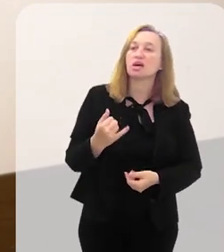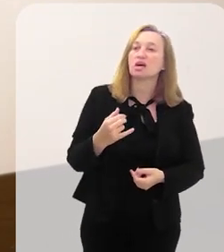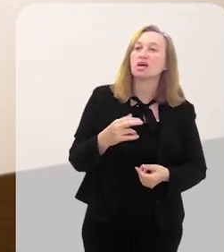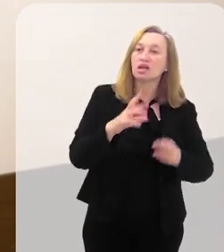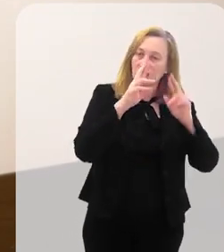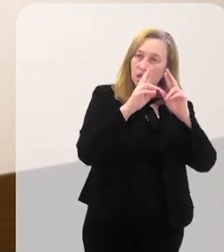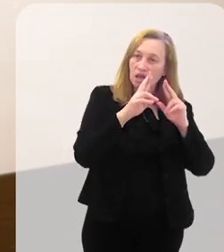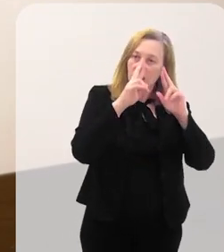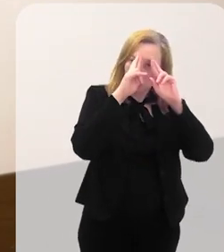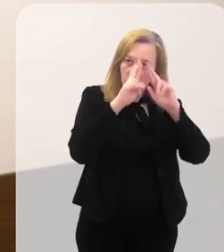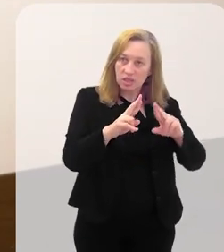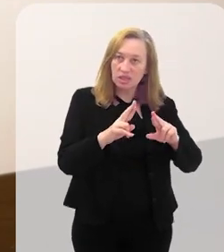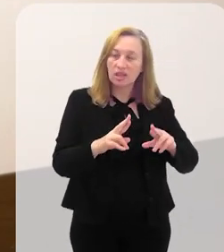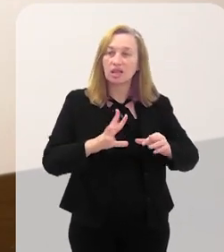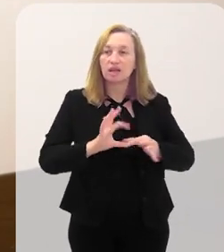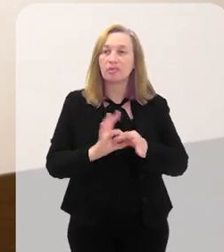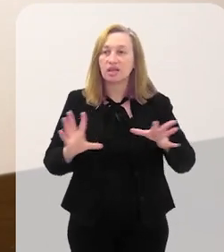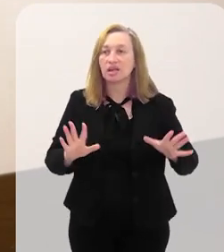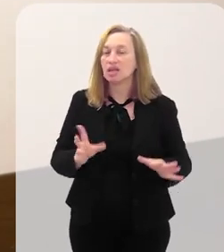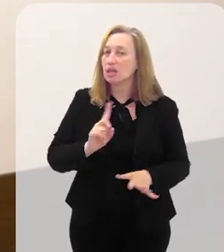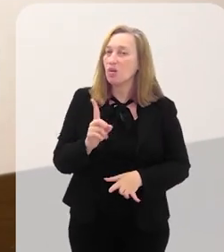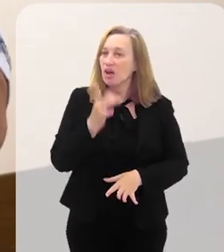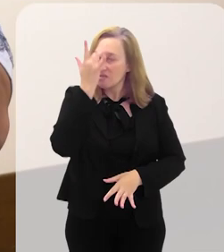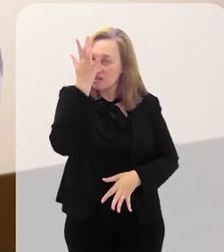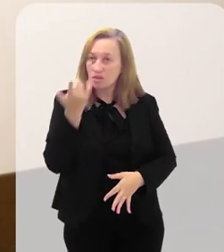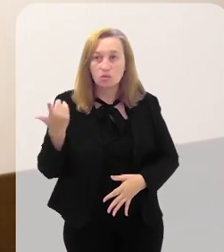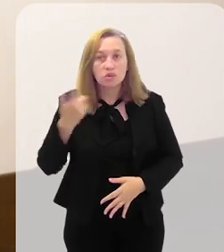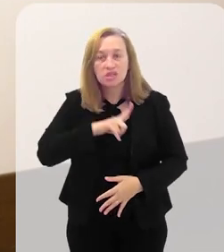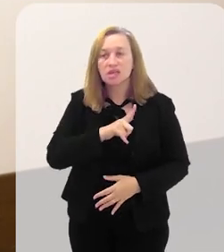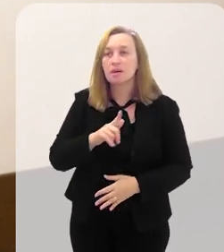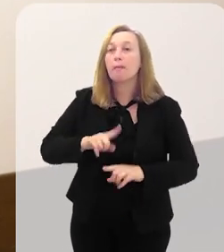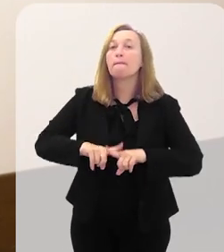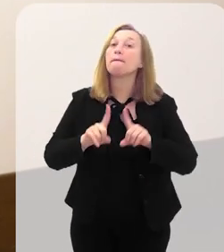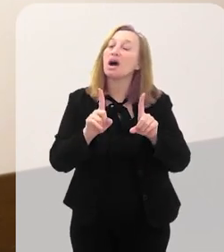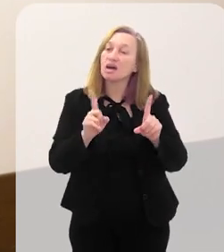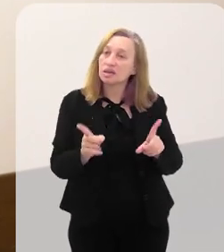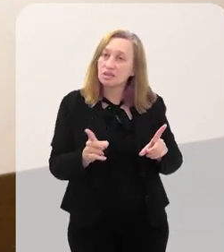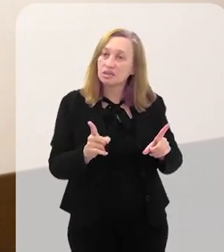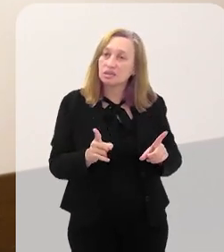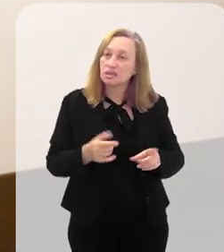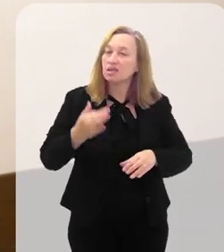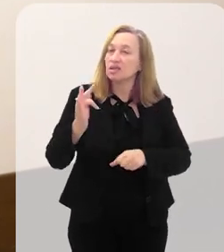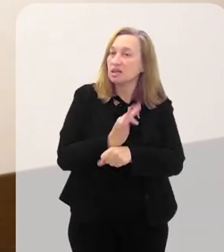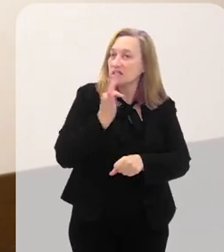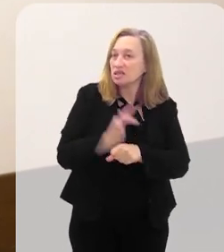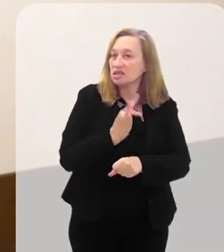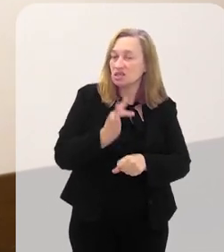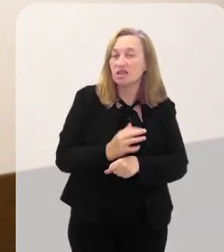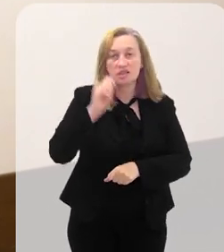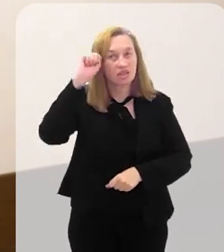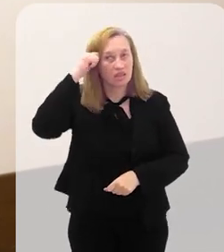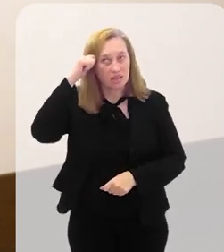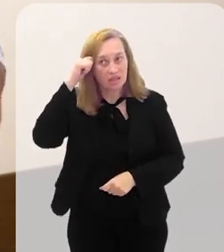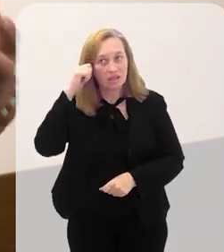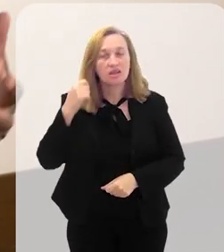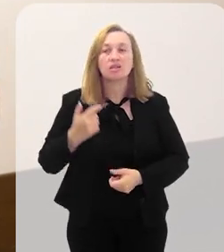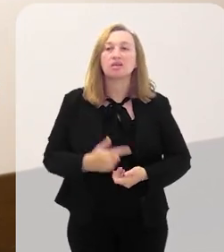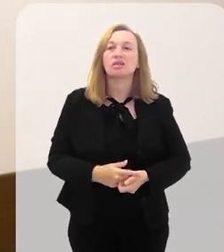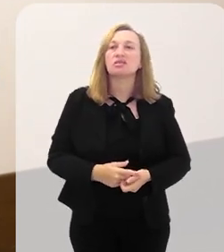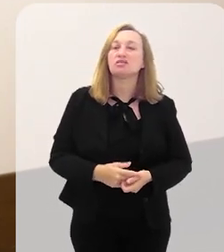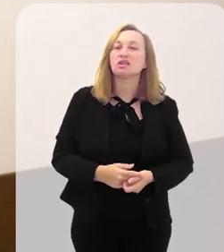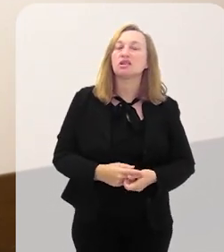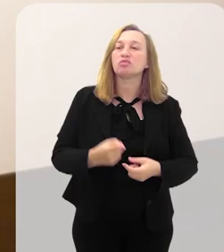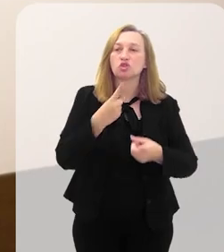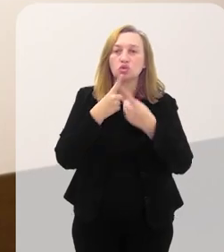respeitaram a nossa autonomia. Então, não é fácil também conseguir isso, mas o Resistência Negra vai